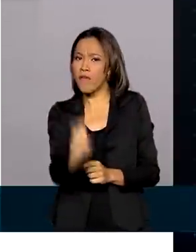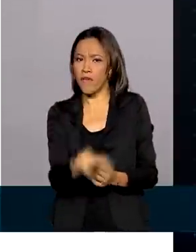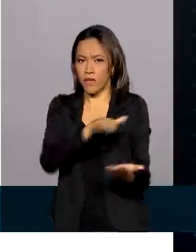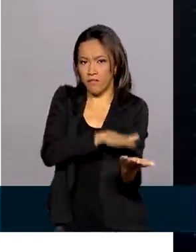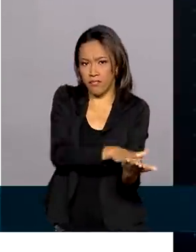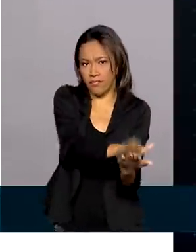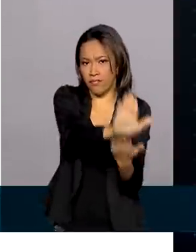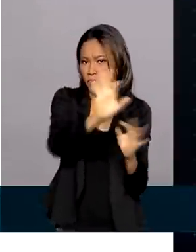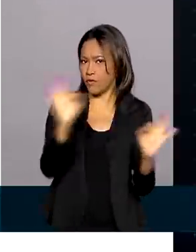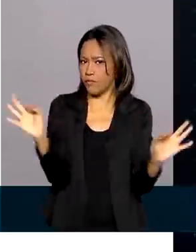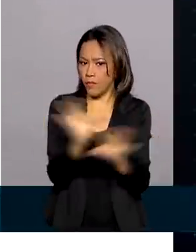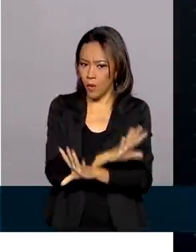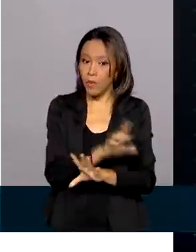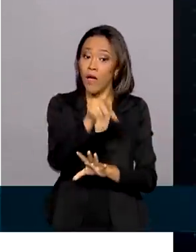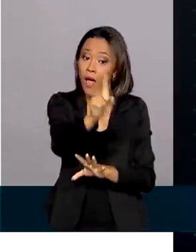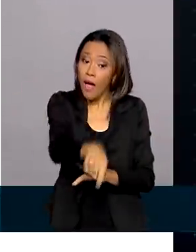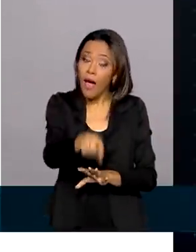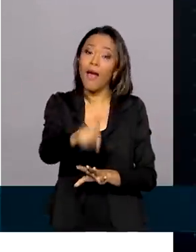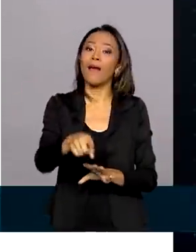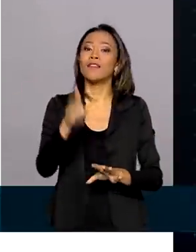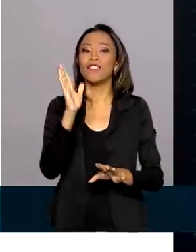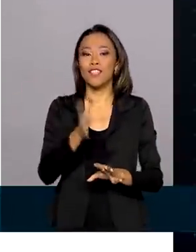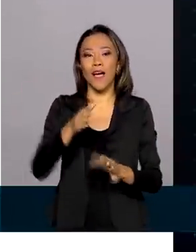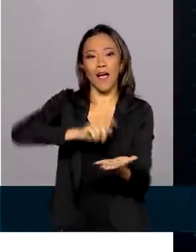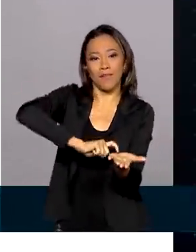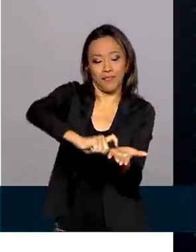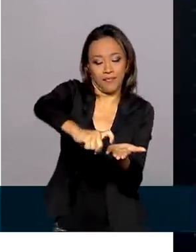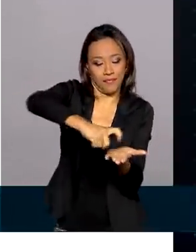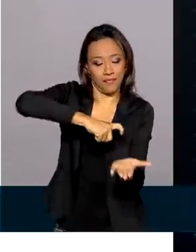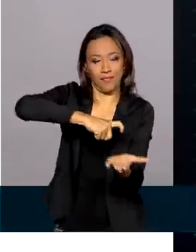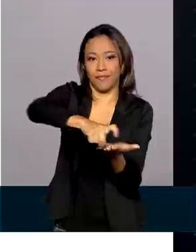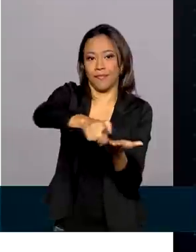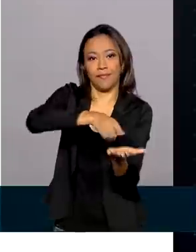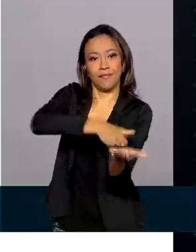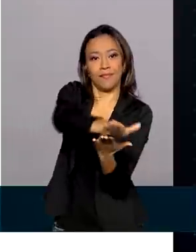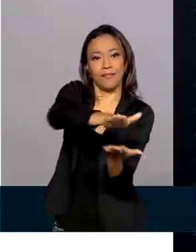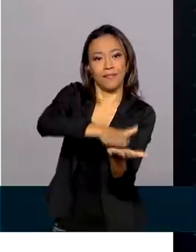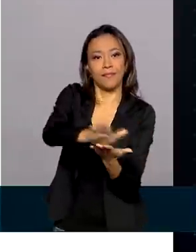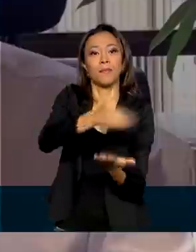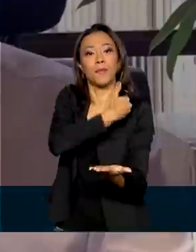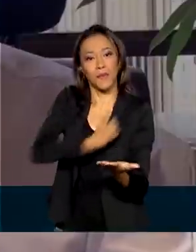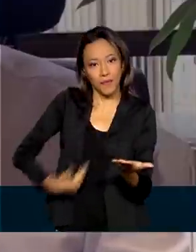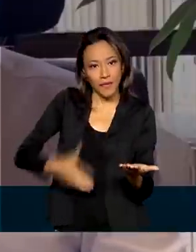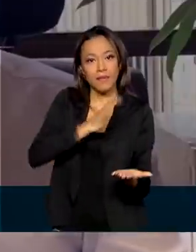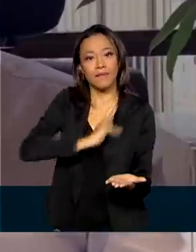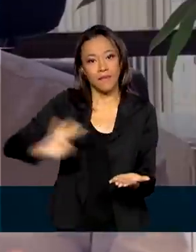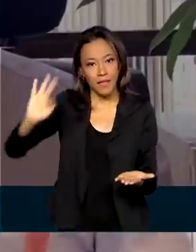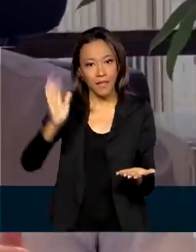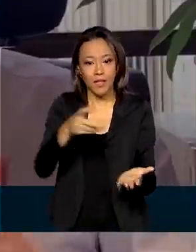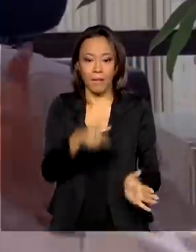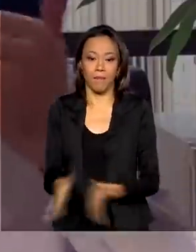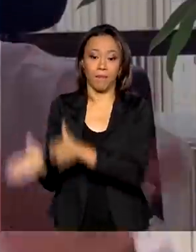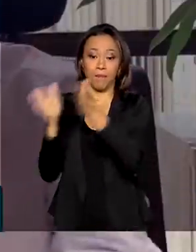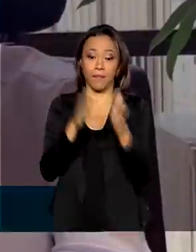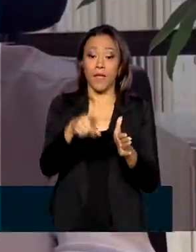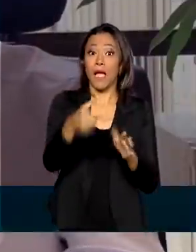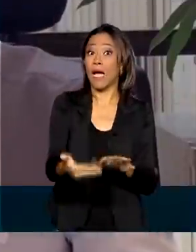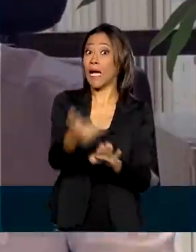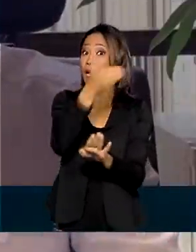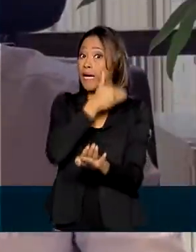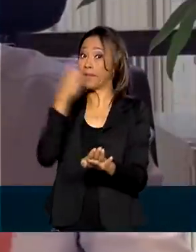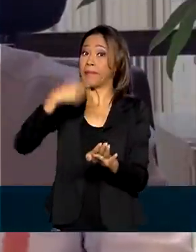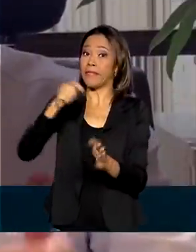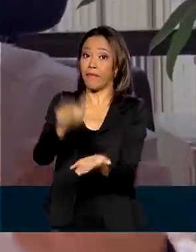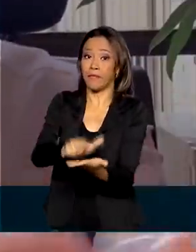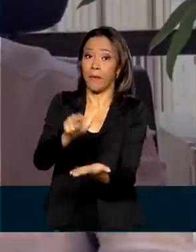É mais um dos mil serviços já digitalizados pelo governo federal. Antes você precisava levar o seu cartão